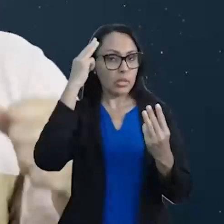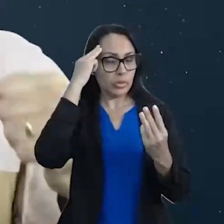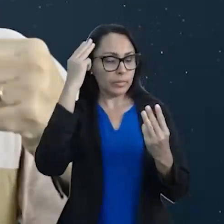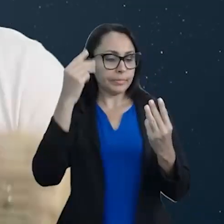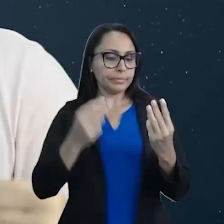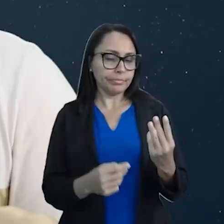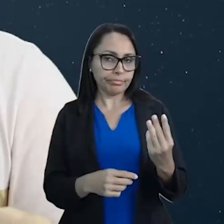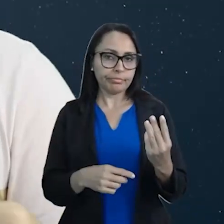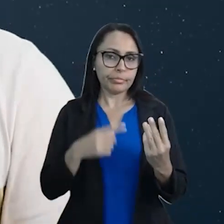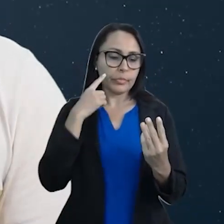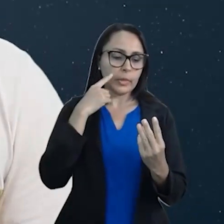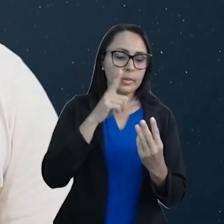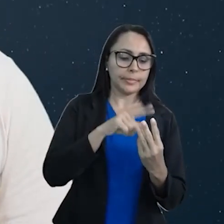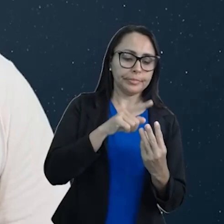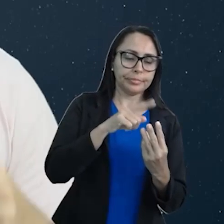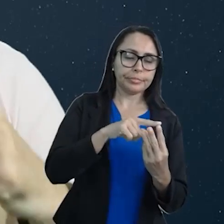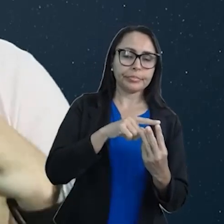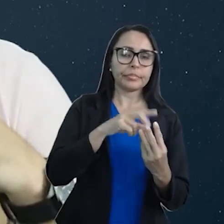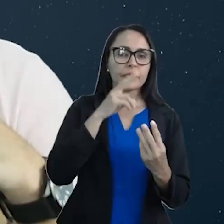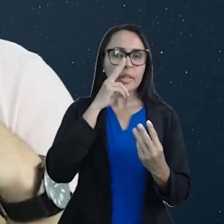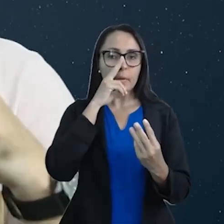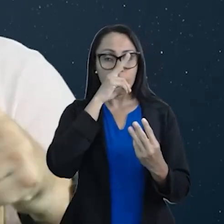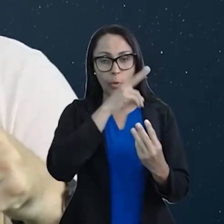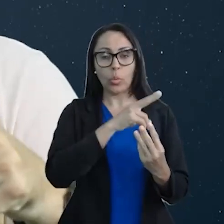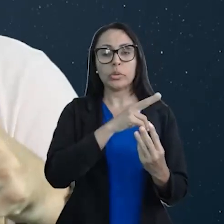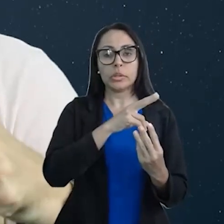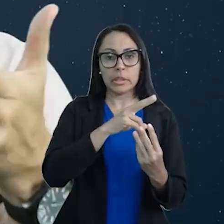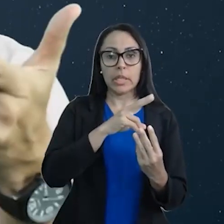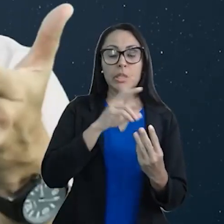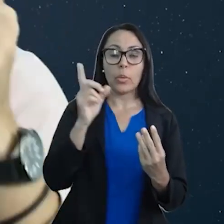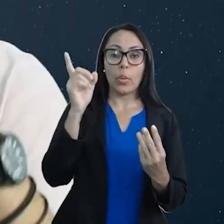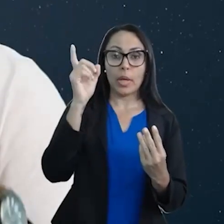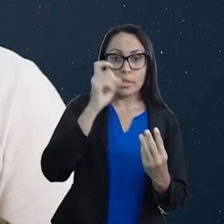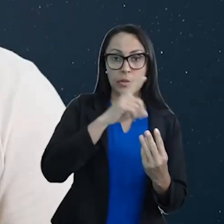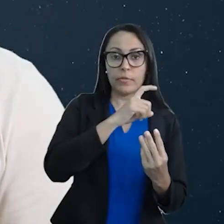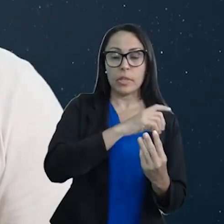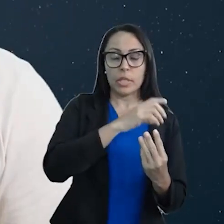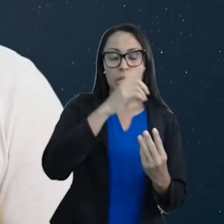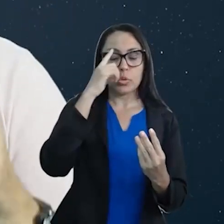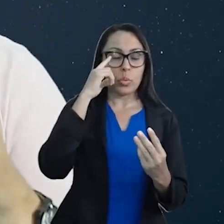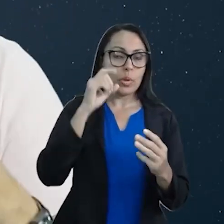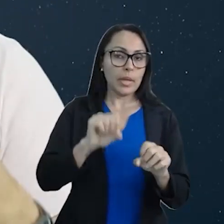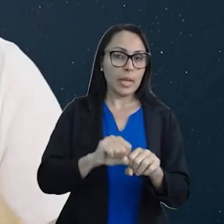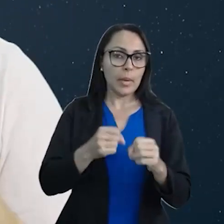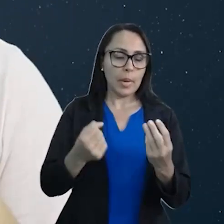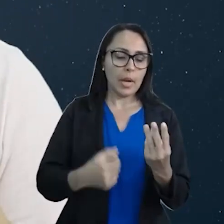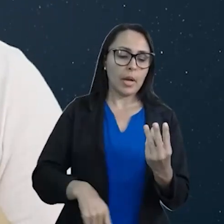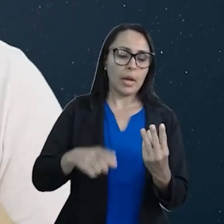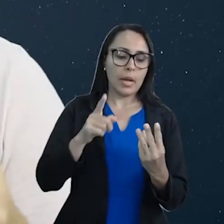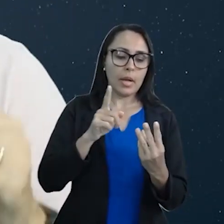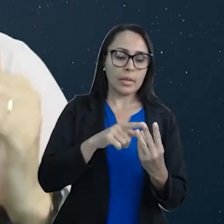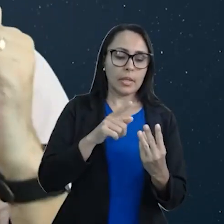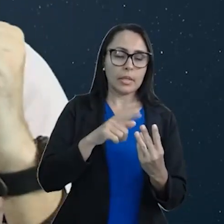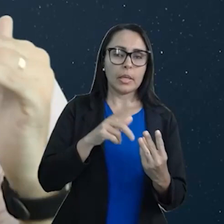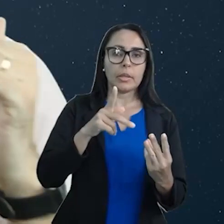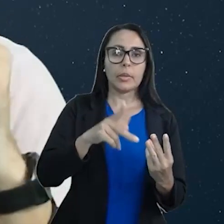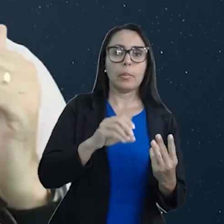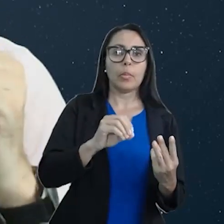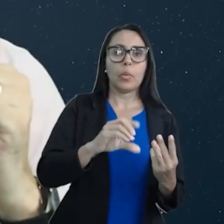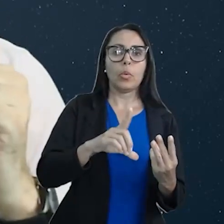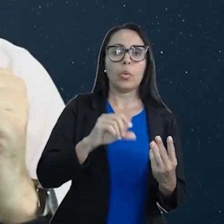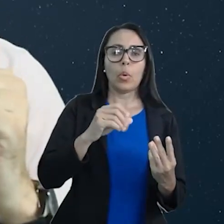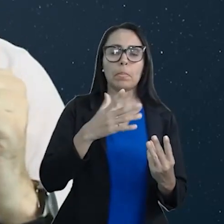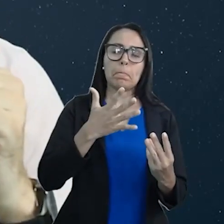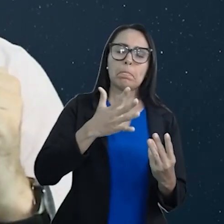ela é forte. Consequentemente, é difícil quebrar. A dipolo permanente ou dipolo dipolo é